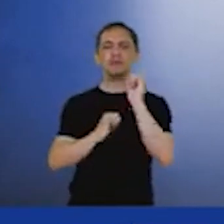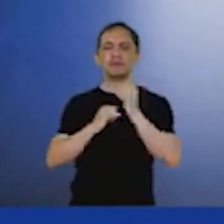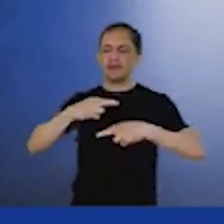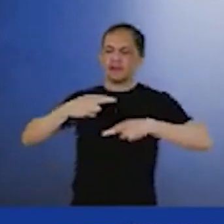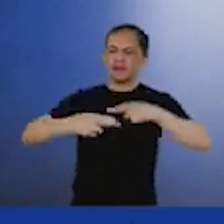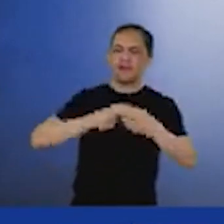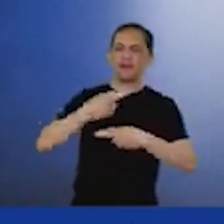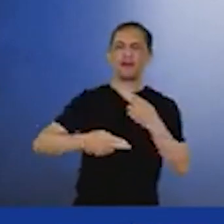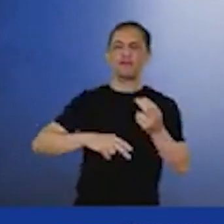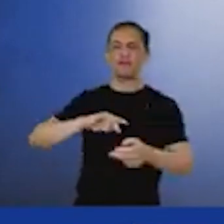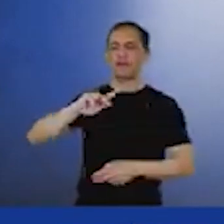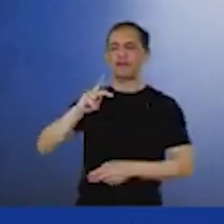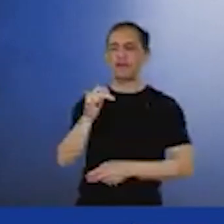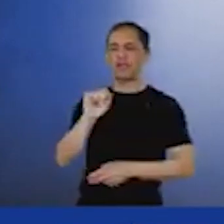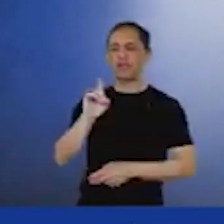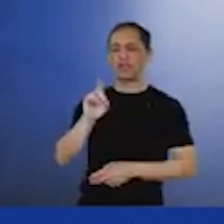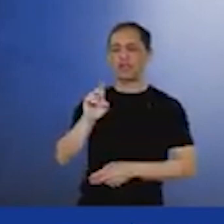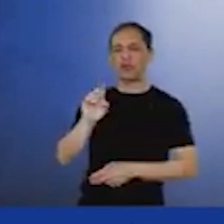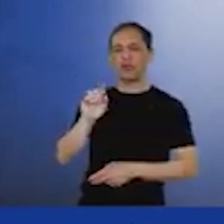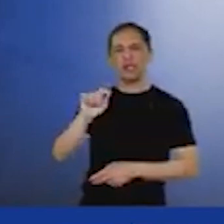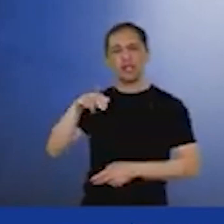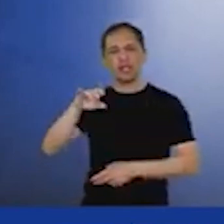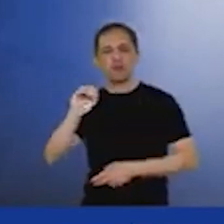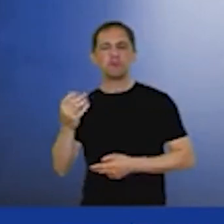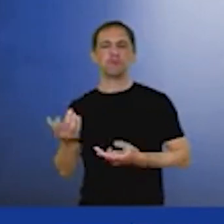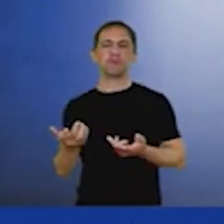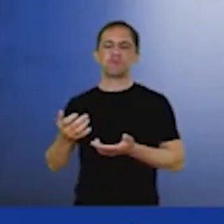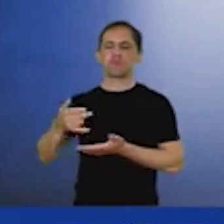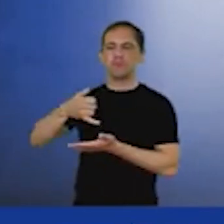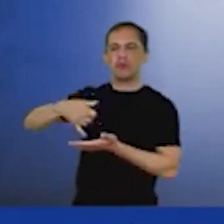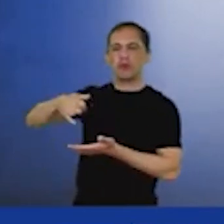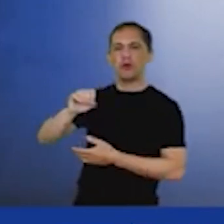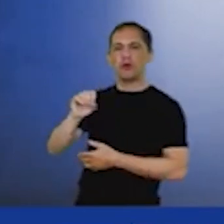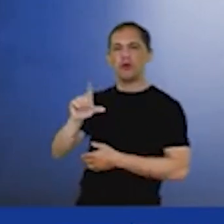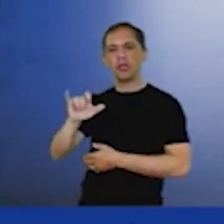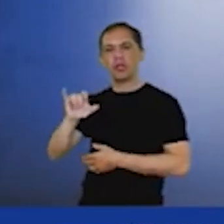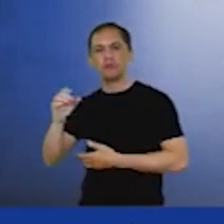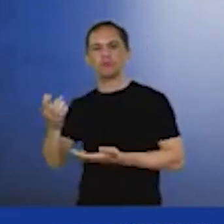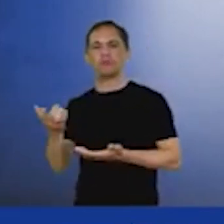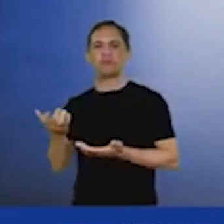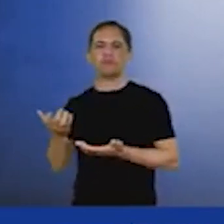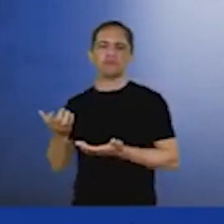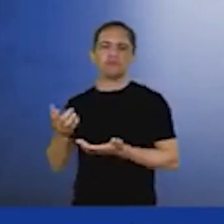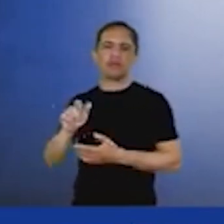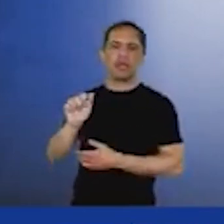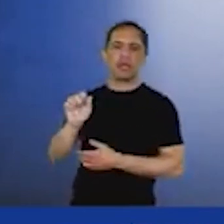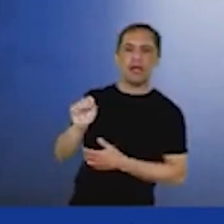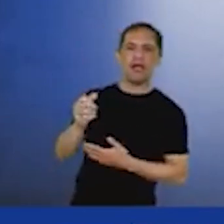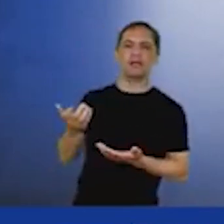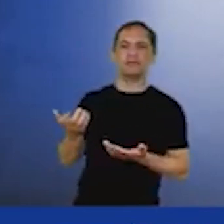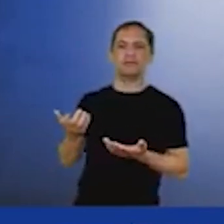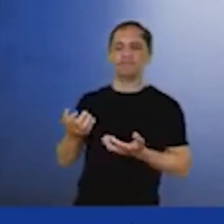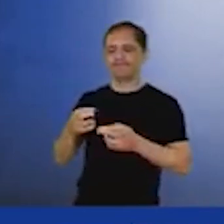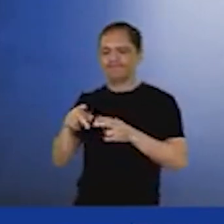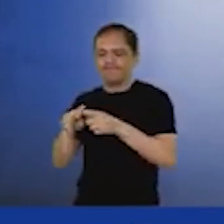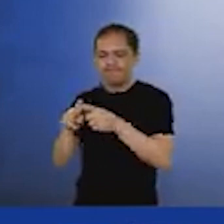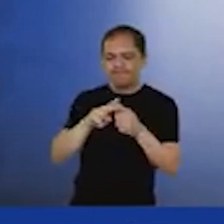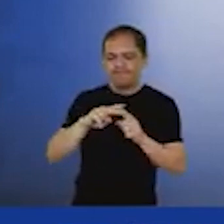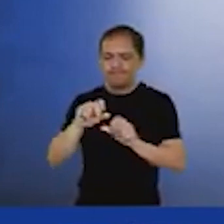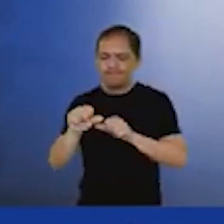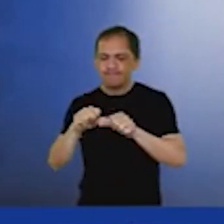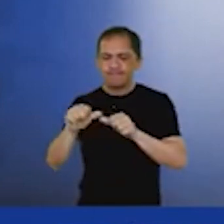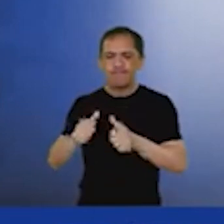seja com hidrogênio, seja com eólicas offshore, seja com o refino tecnologicamente mais avançado, seja com a questão